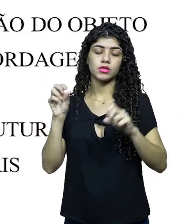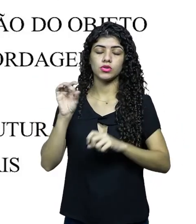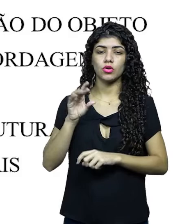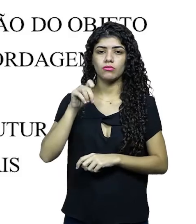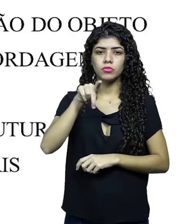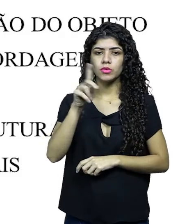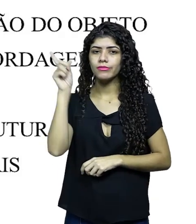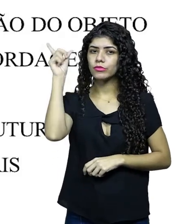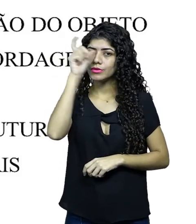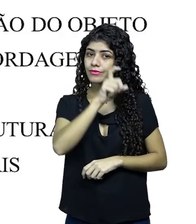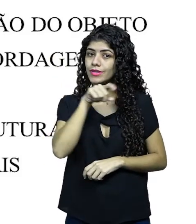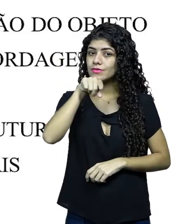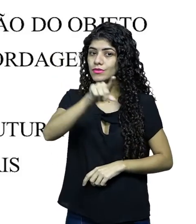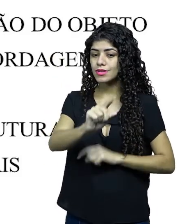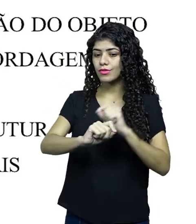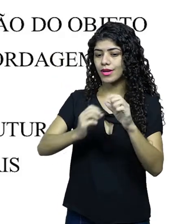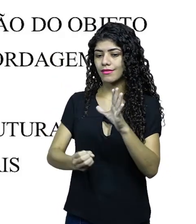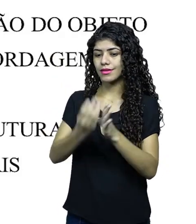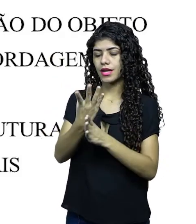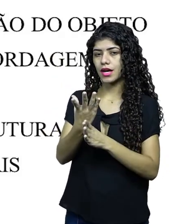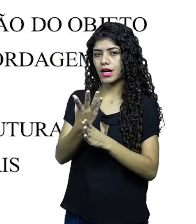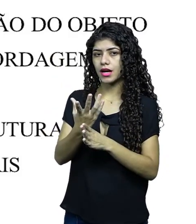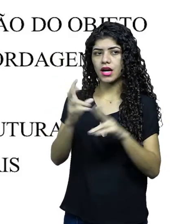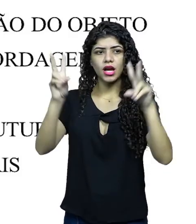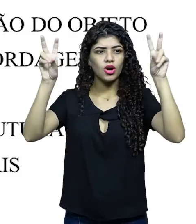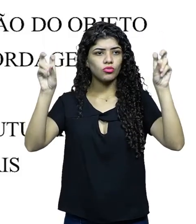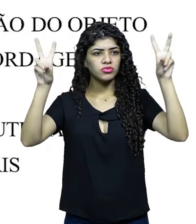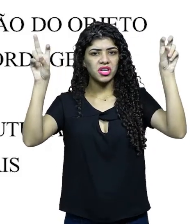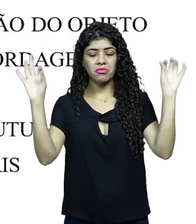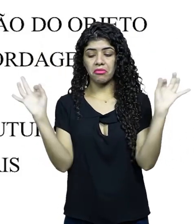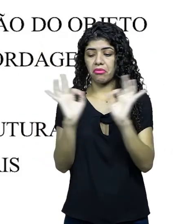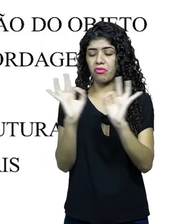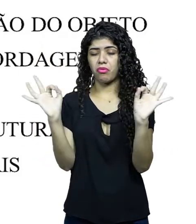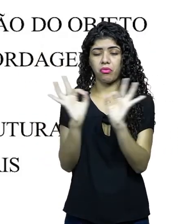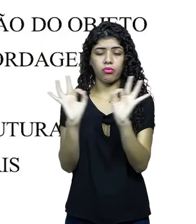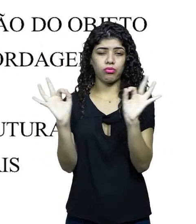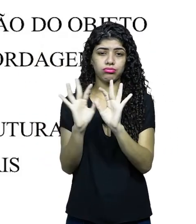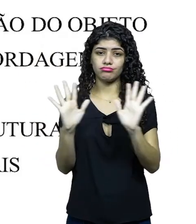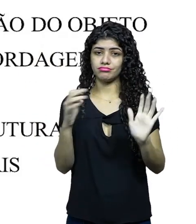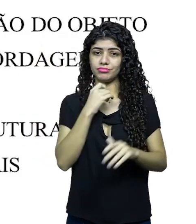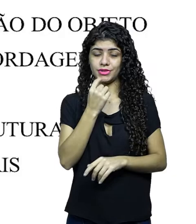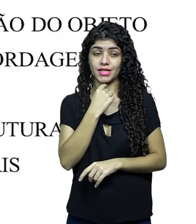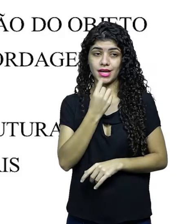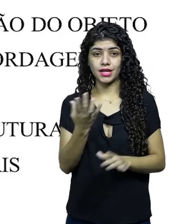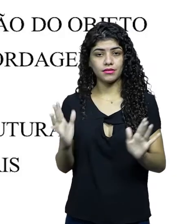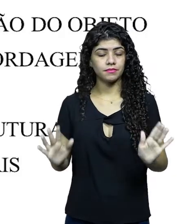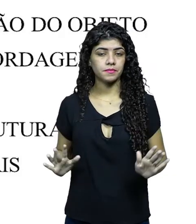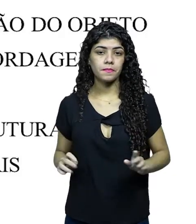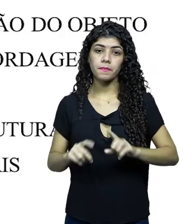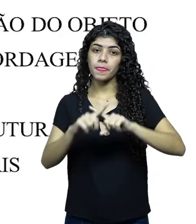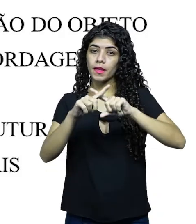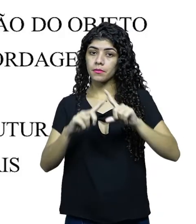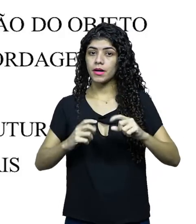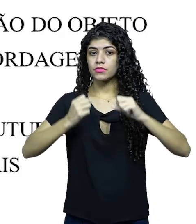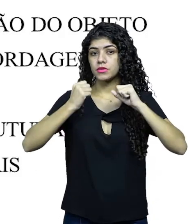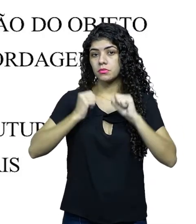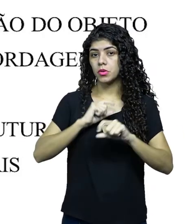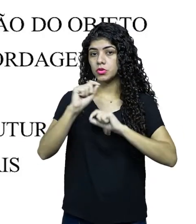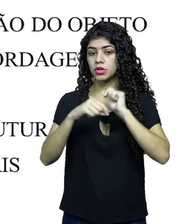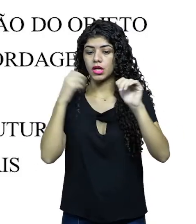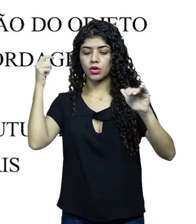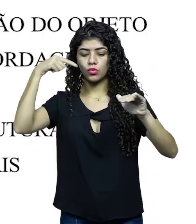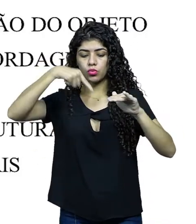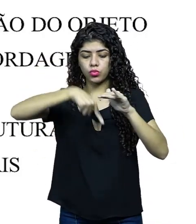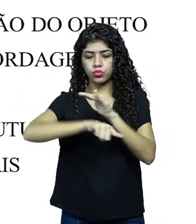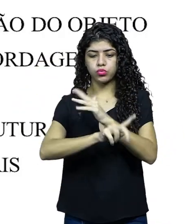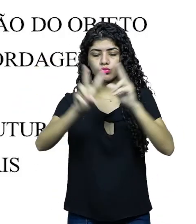objeto. É muito difícil você fazer um documentário sobre uma temática que ninguém nunca explorou. Mas,